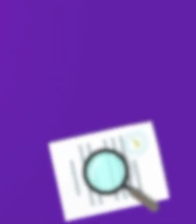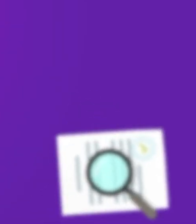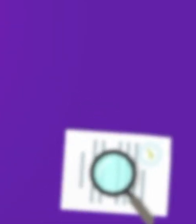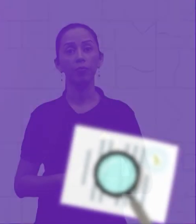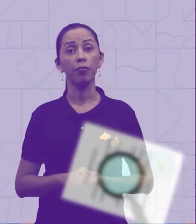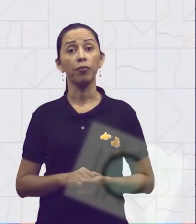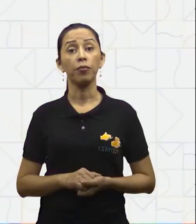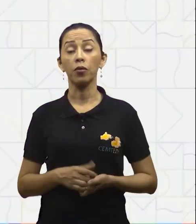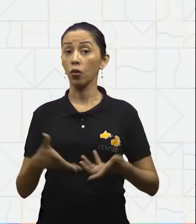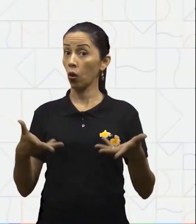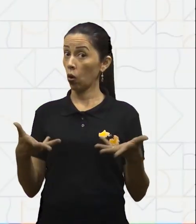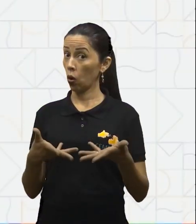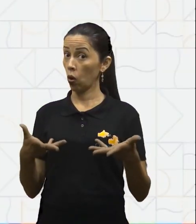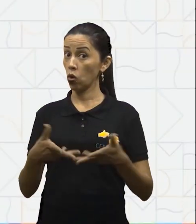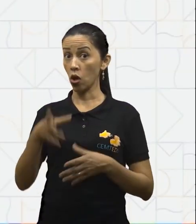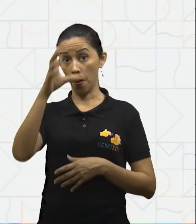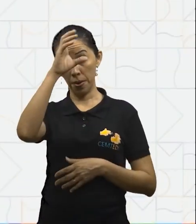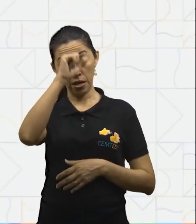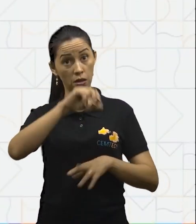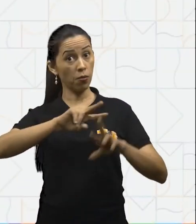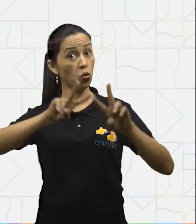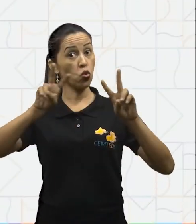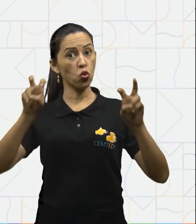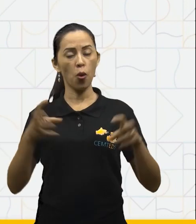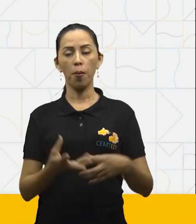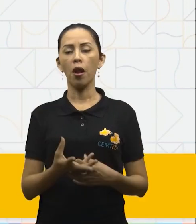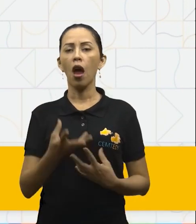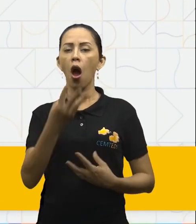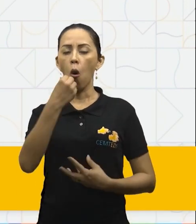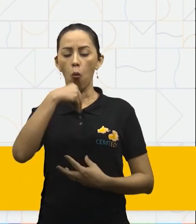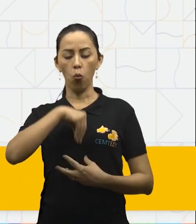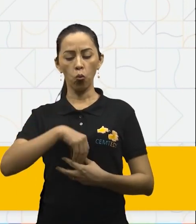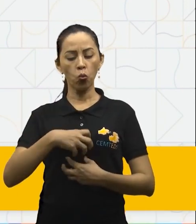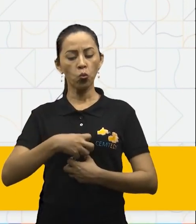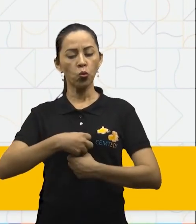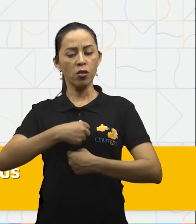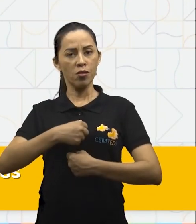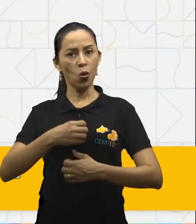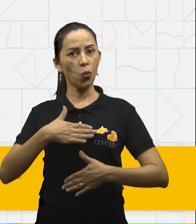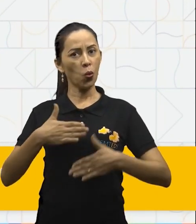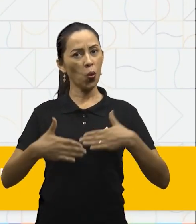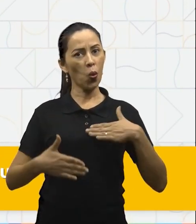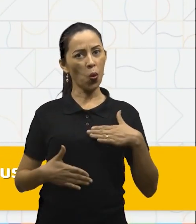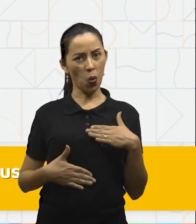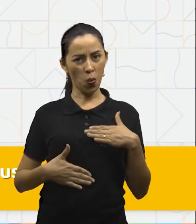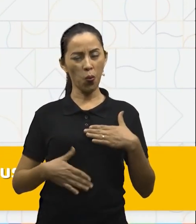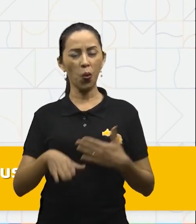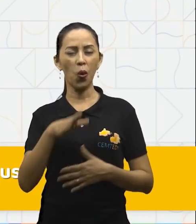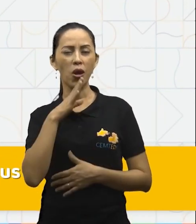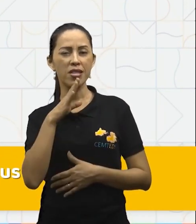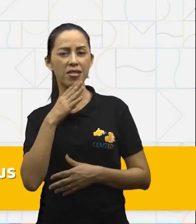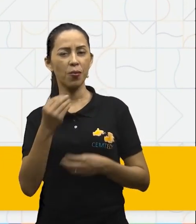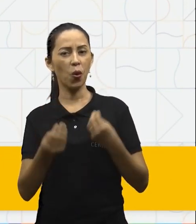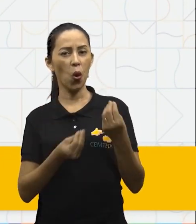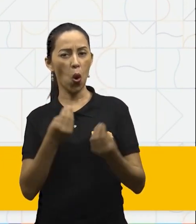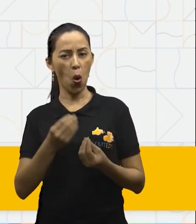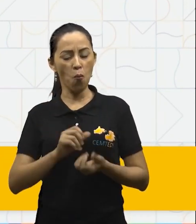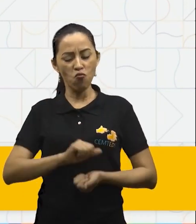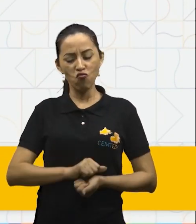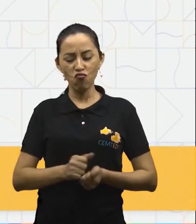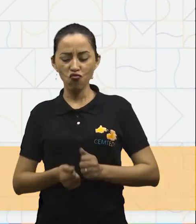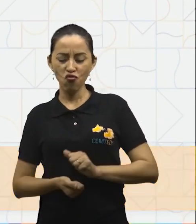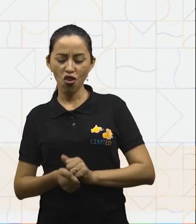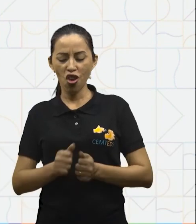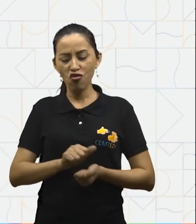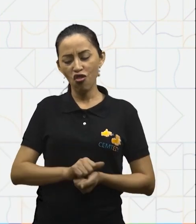Hoje, aprendemos sobre nutrição do organismo. Conhecemos como ocorre o processo de digestão e